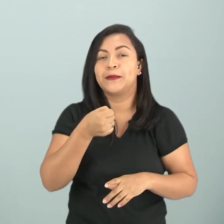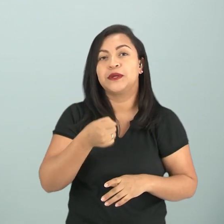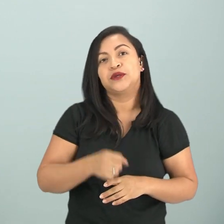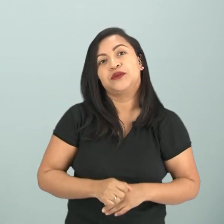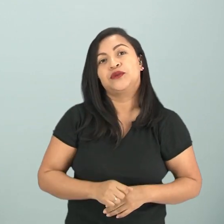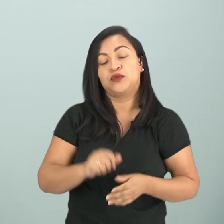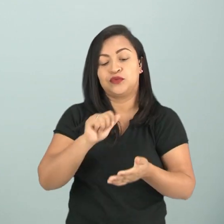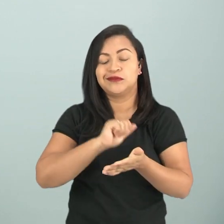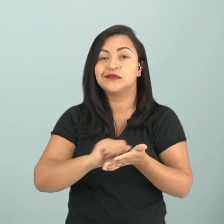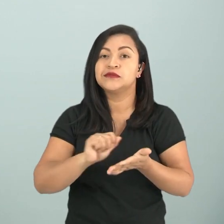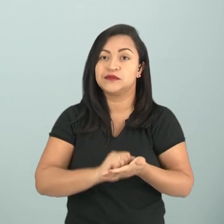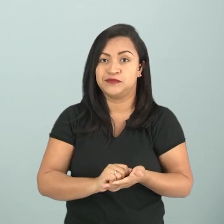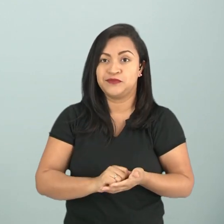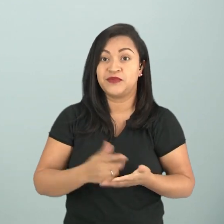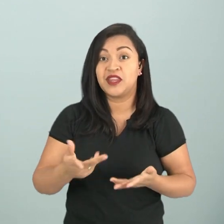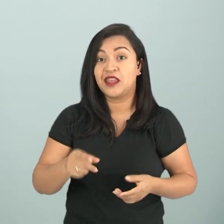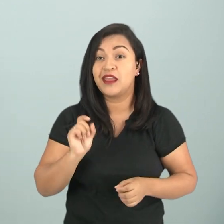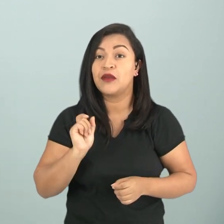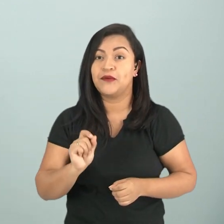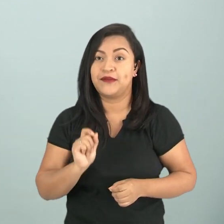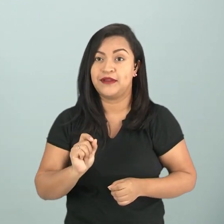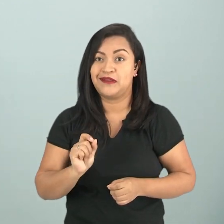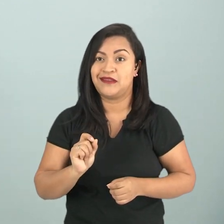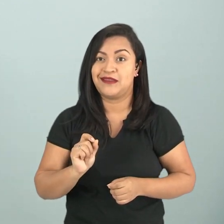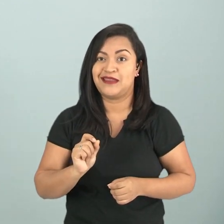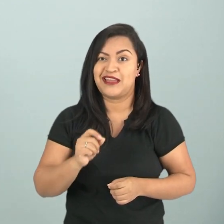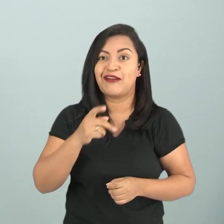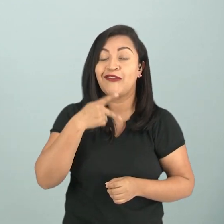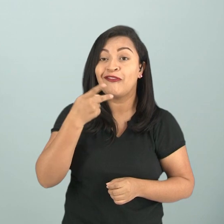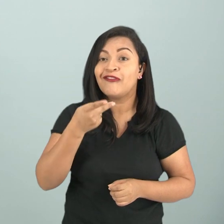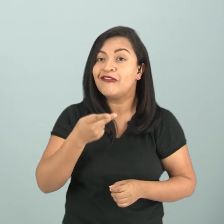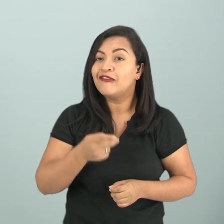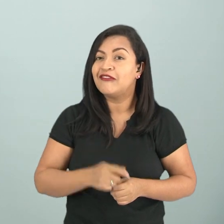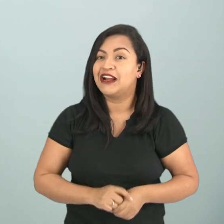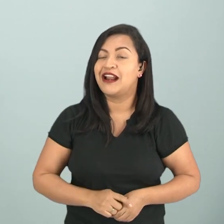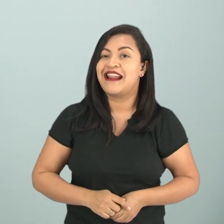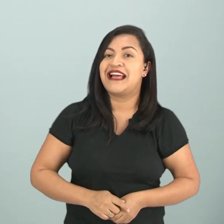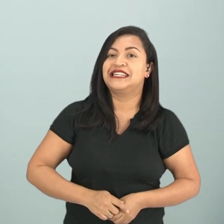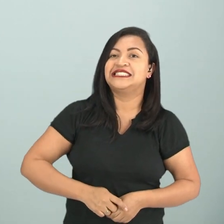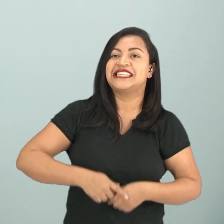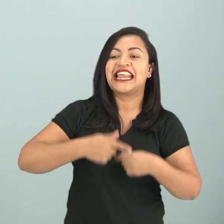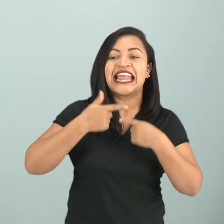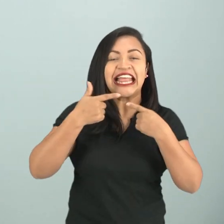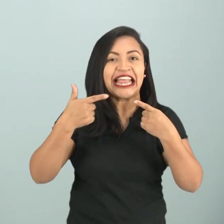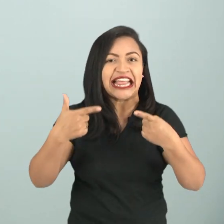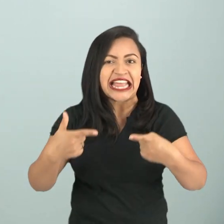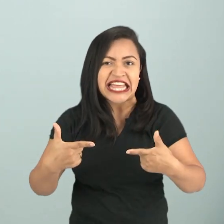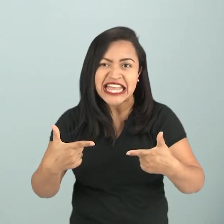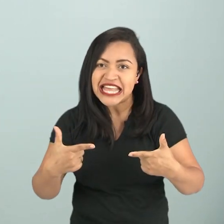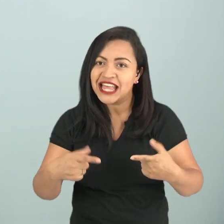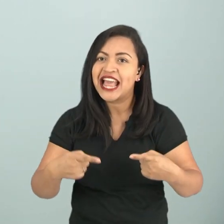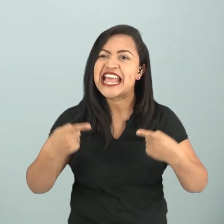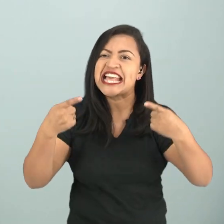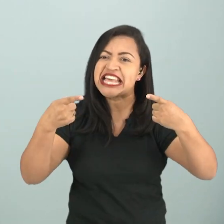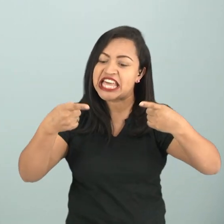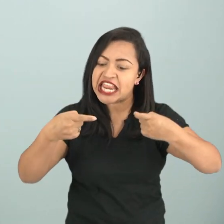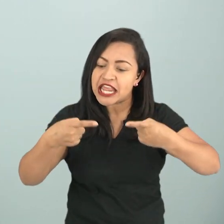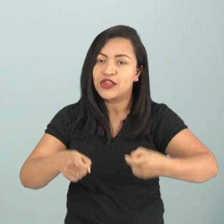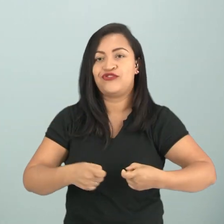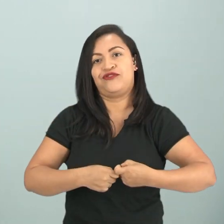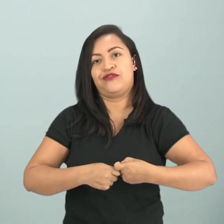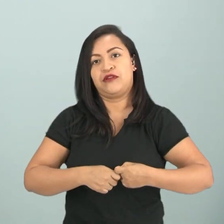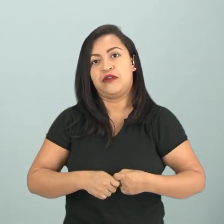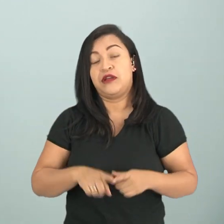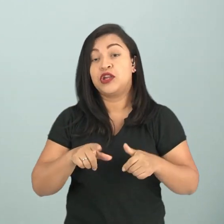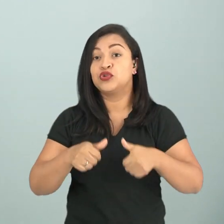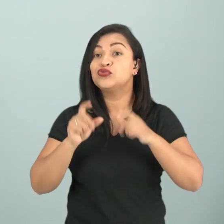finalidade, que é fazer uma crítica. Esse texto está relacionada à frase repercutida na sociedade, fique em casa.